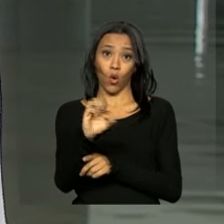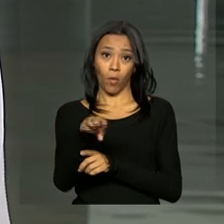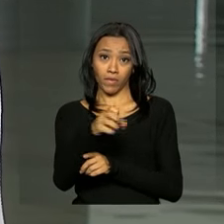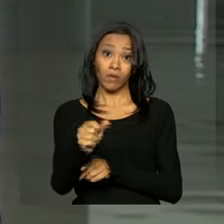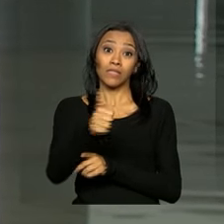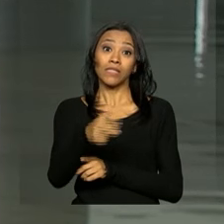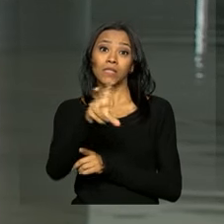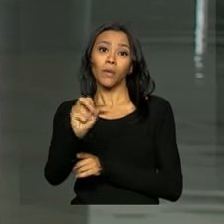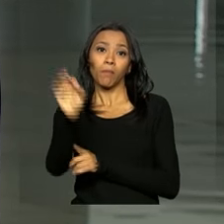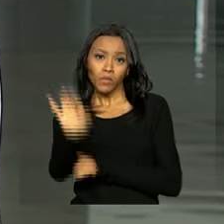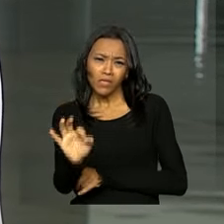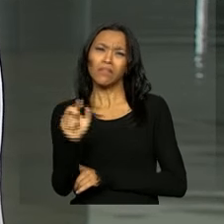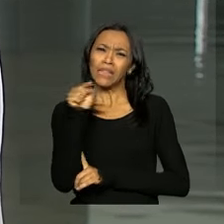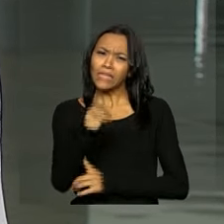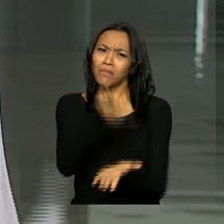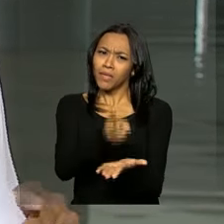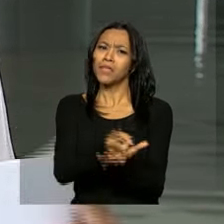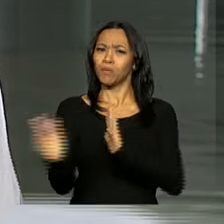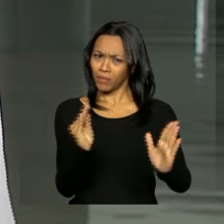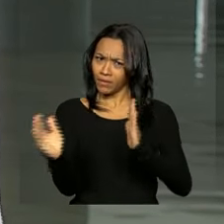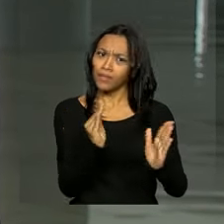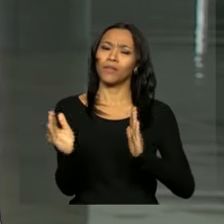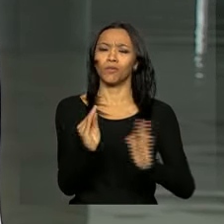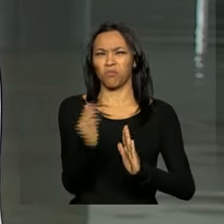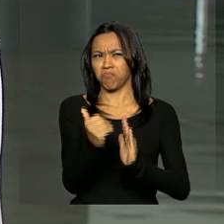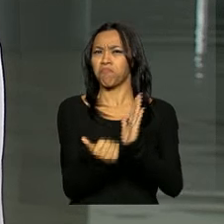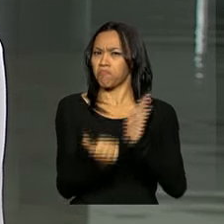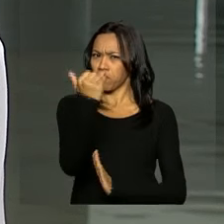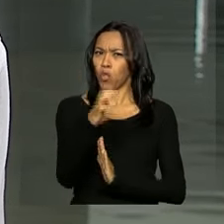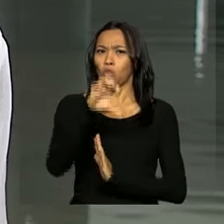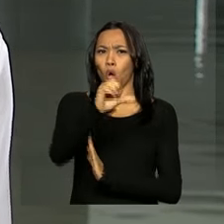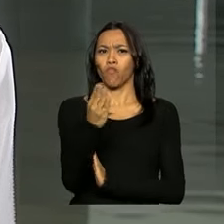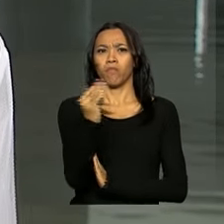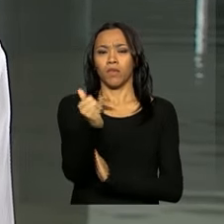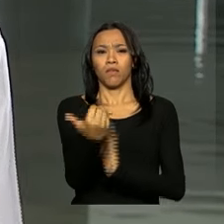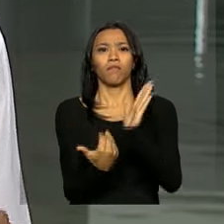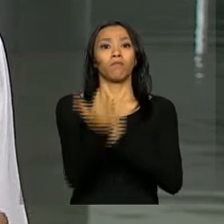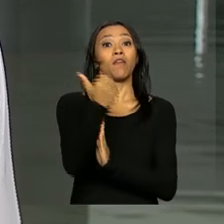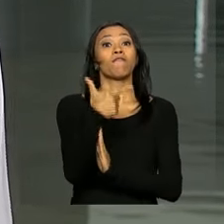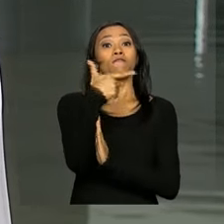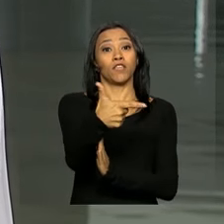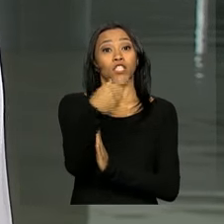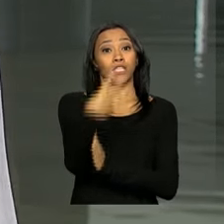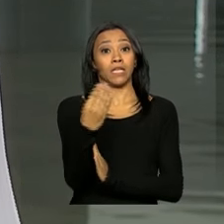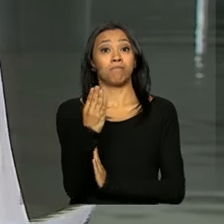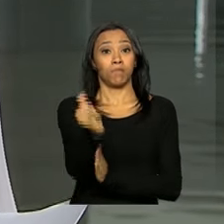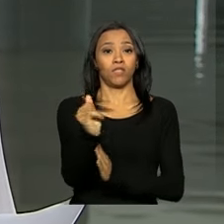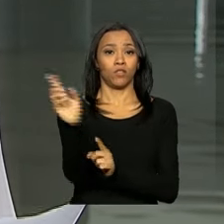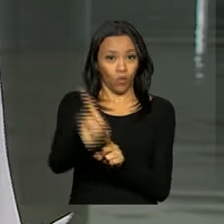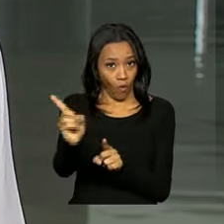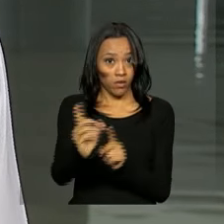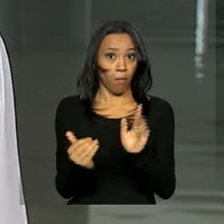nesse mesmo período. Passou aí de pouco mais de 9 bilhões de dólares para mais de 23 bilhões de dólares